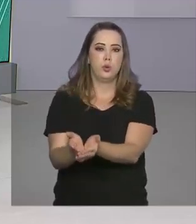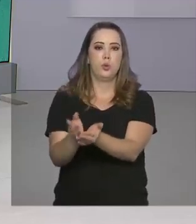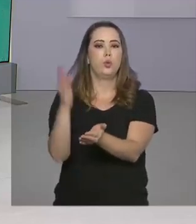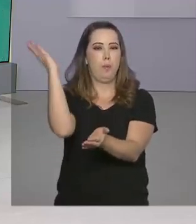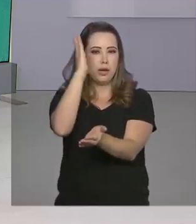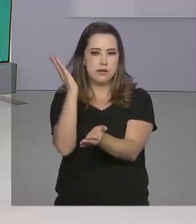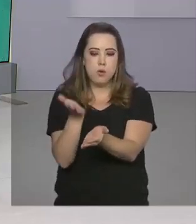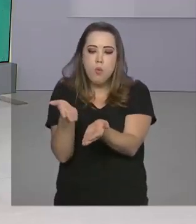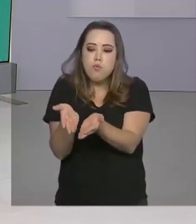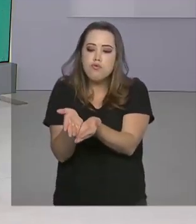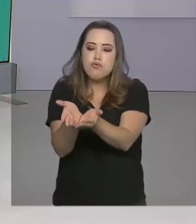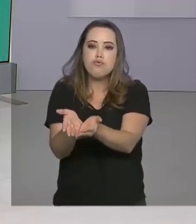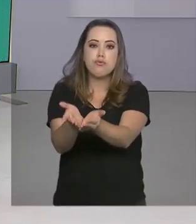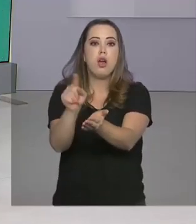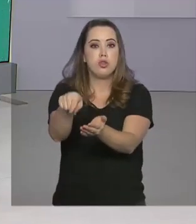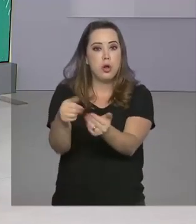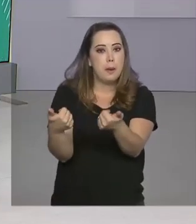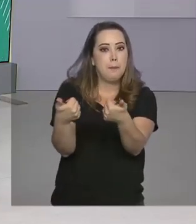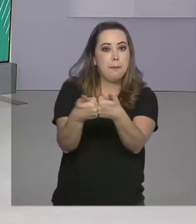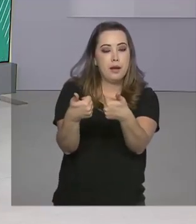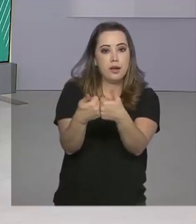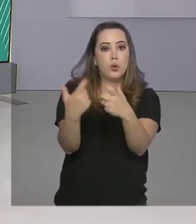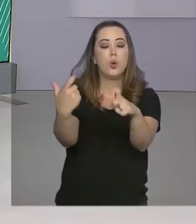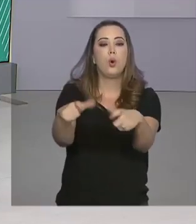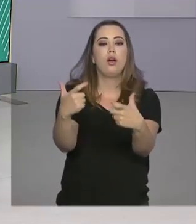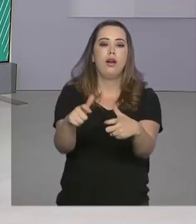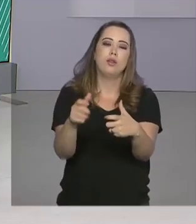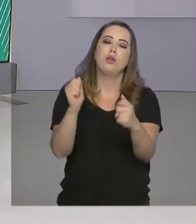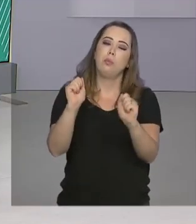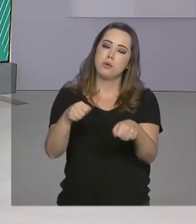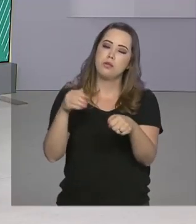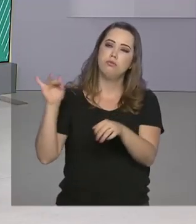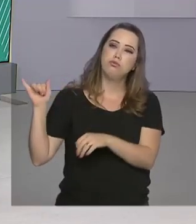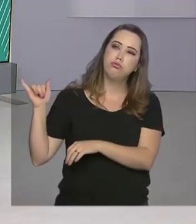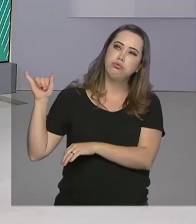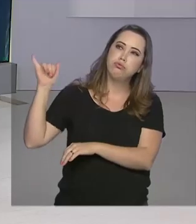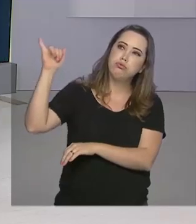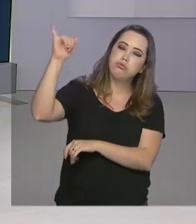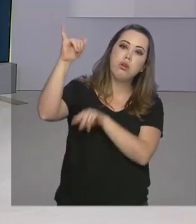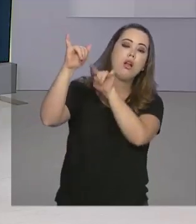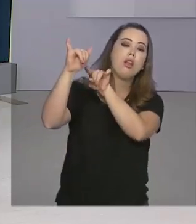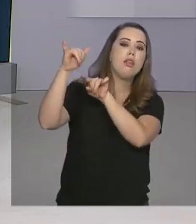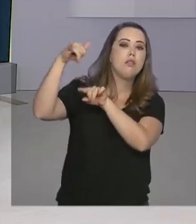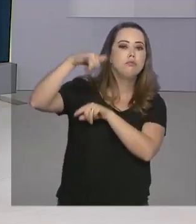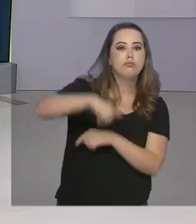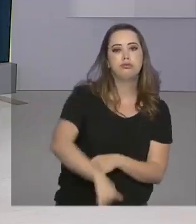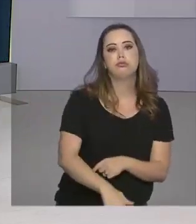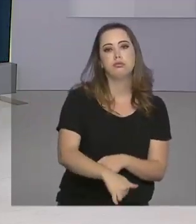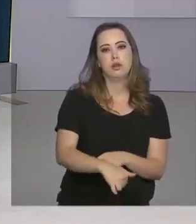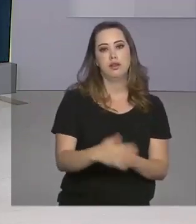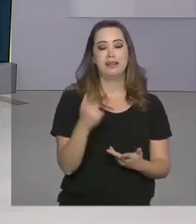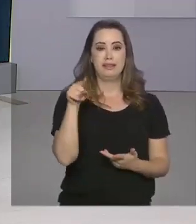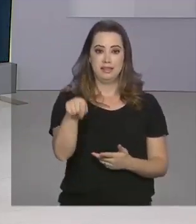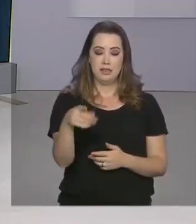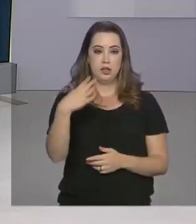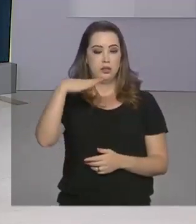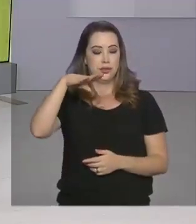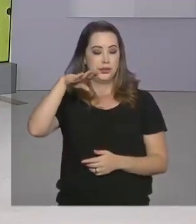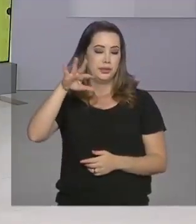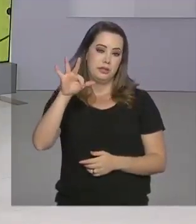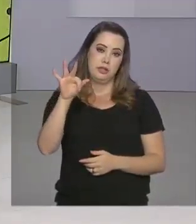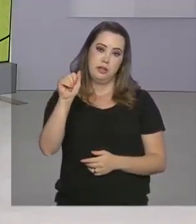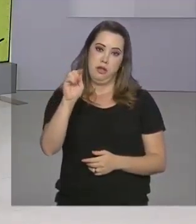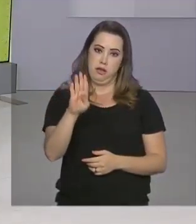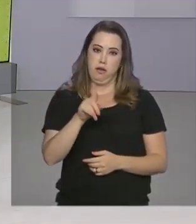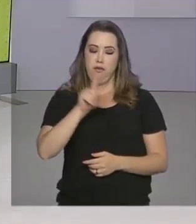pelo Brasil, já está no Estreito de Drake, local da possível queda do avião Hércules C-130 da Força Aérea do